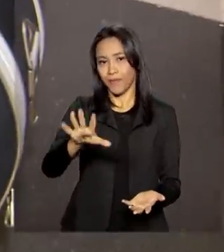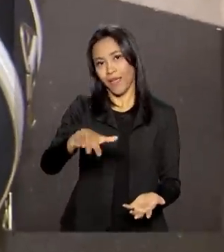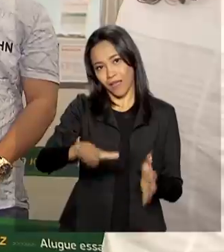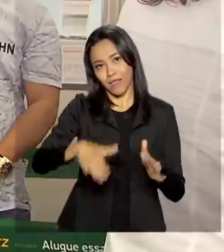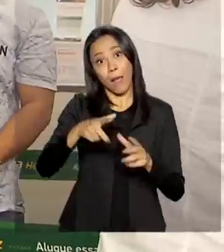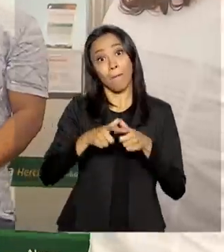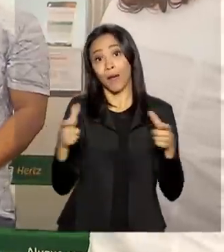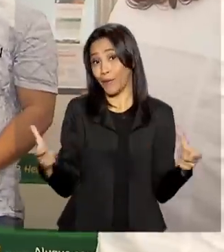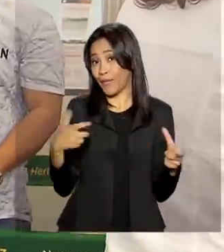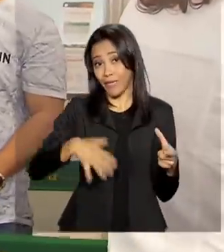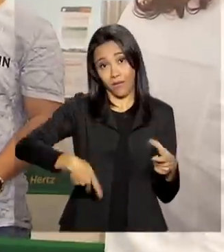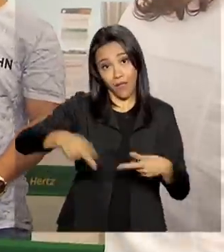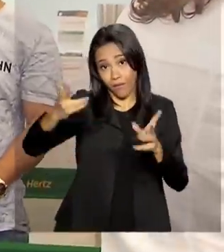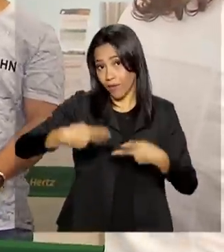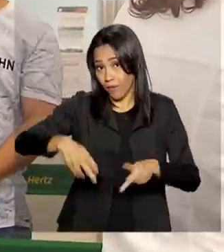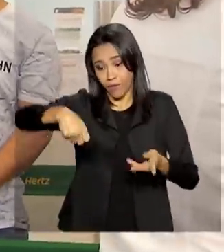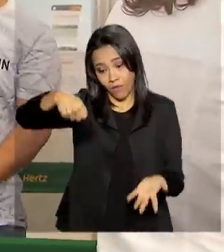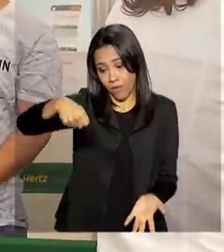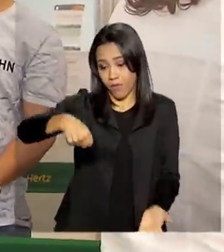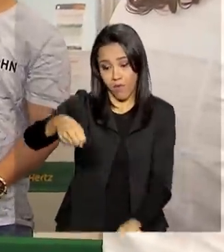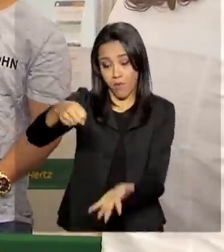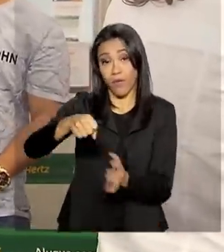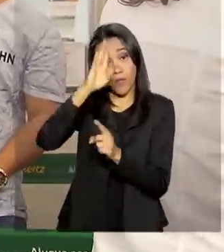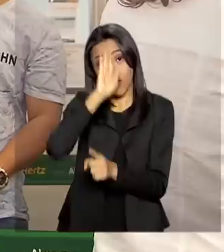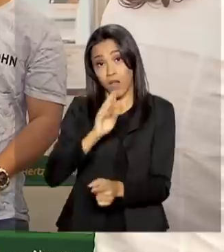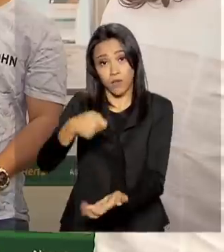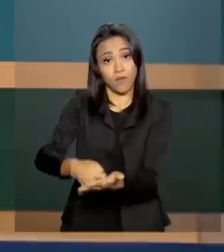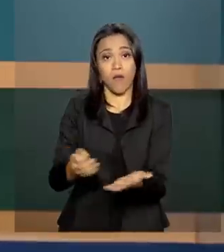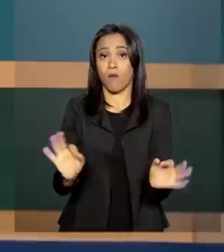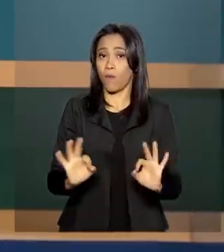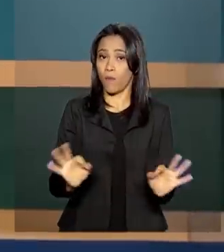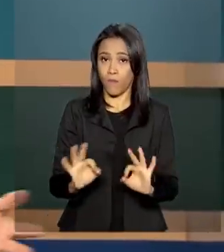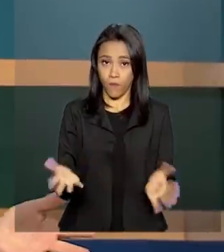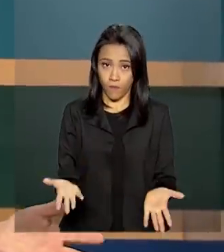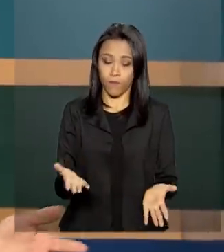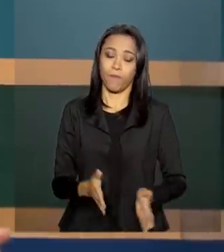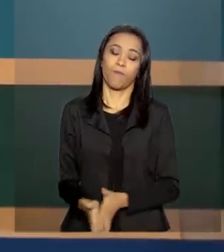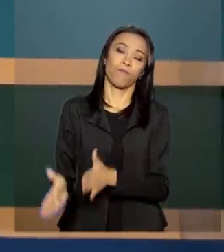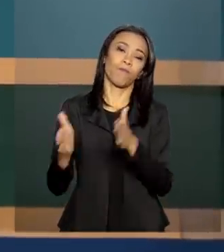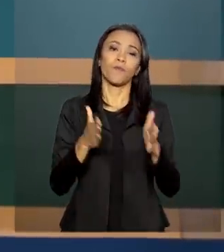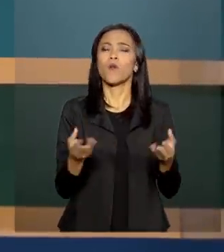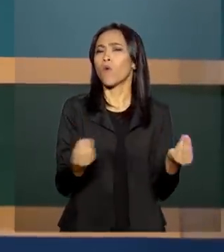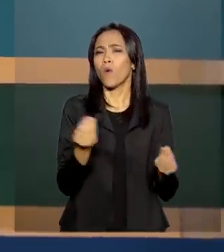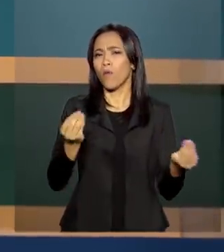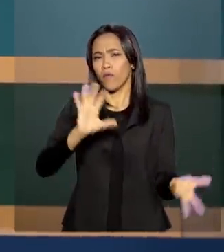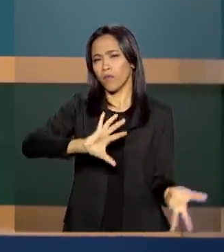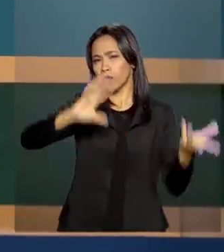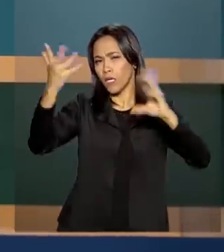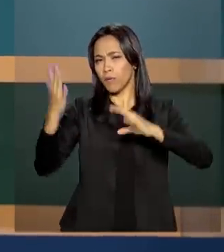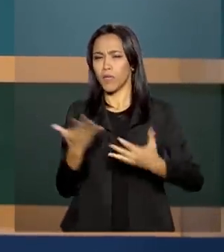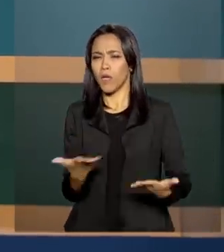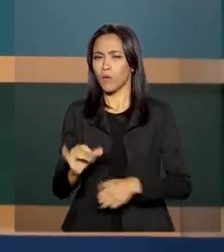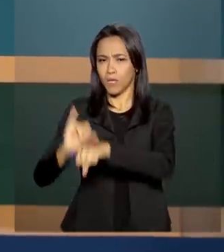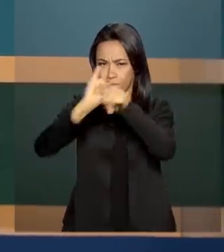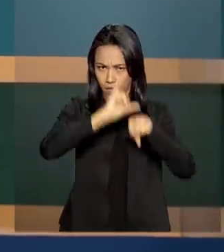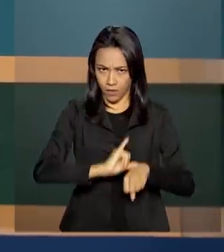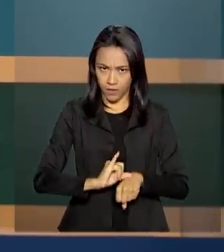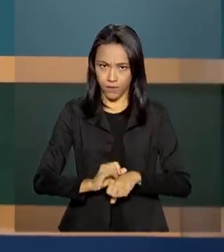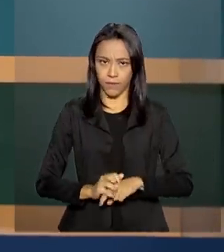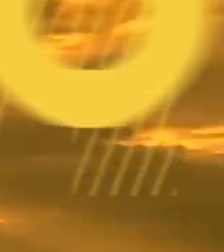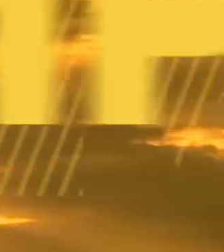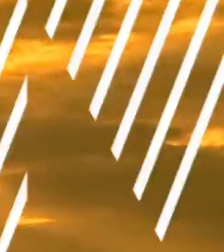malas de mão, que são transportadas gratuitamente. Hora de saber como fica o tempo em algumas capitais.